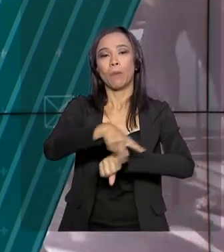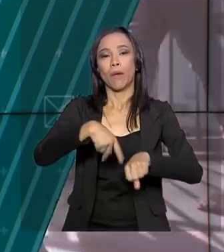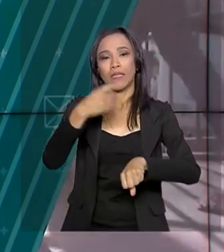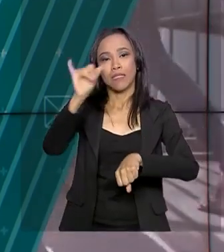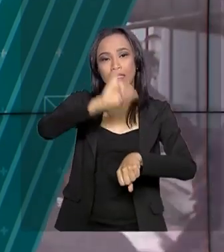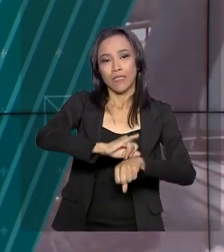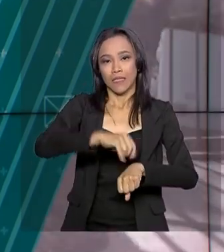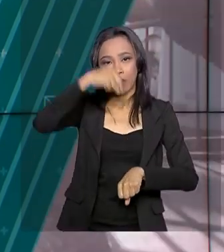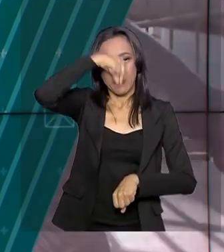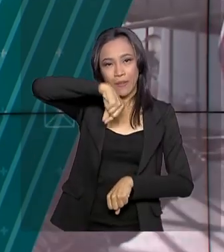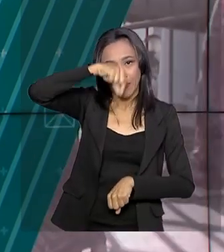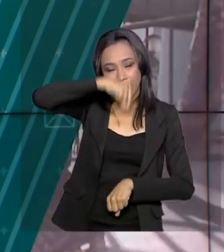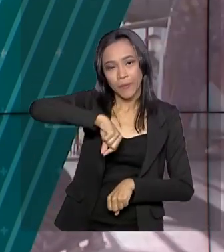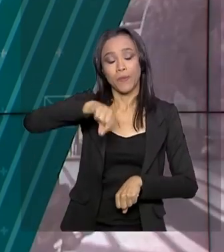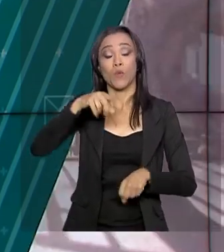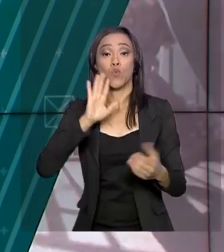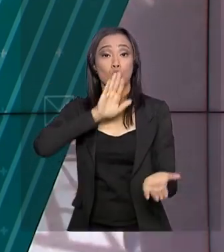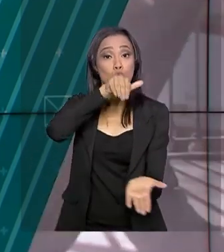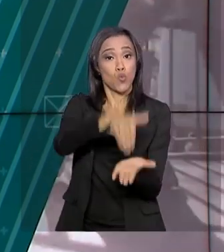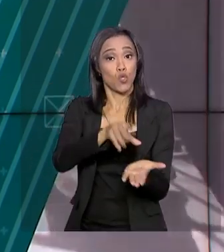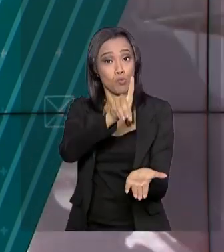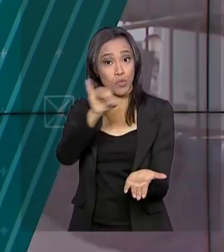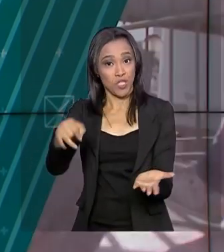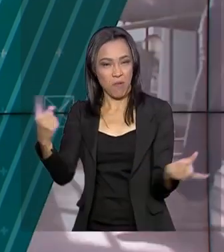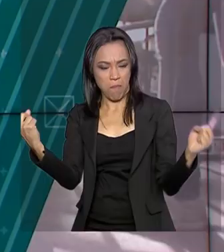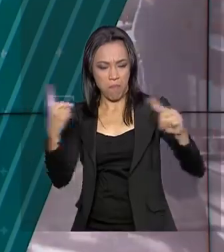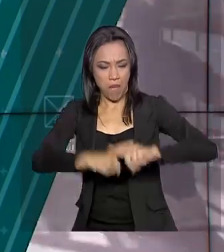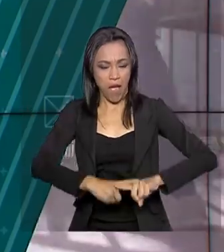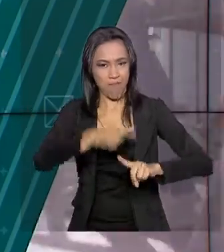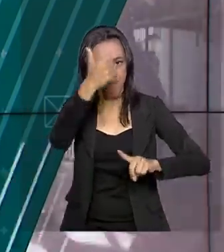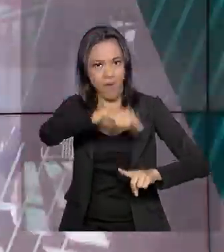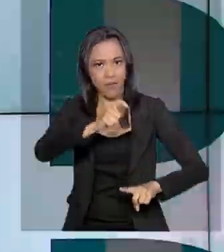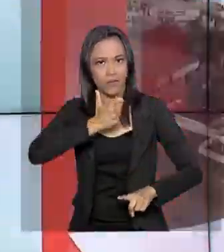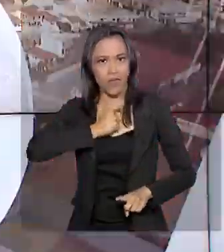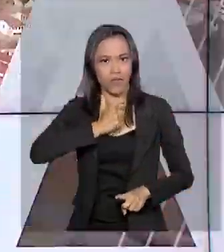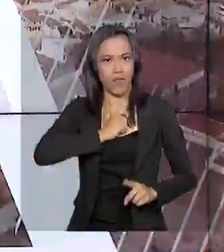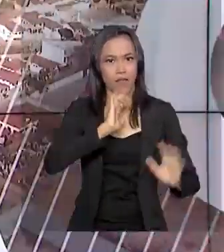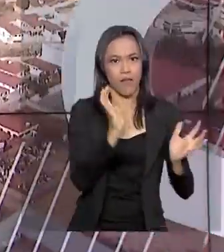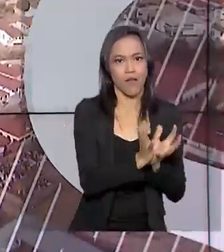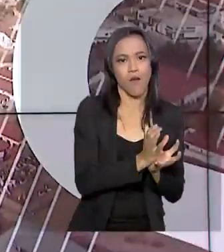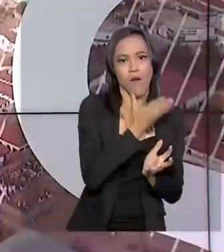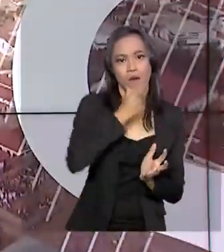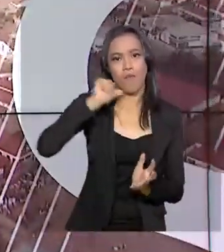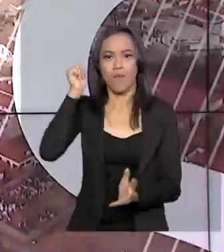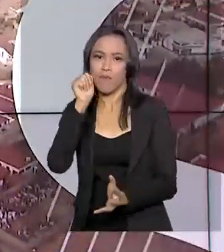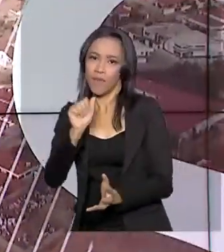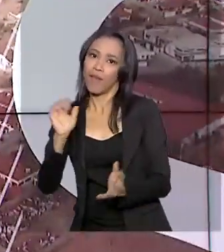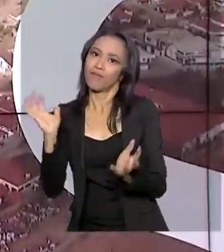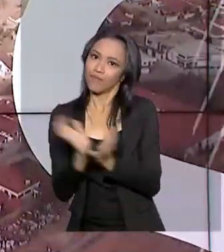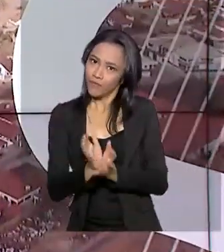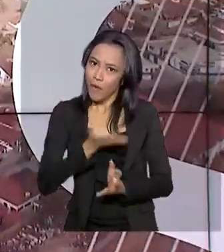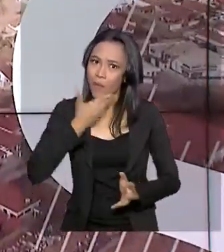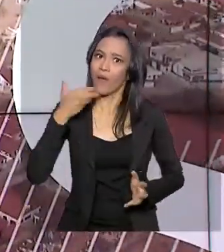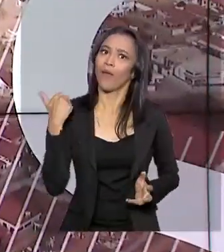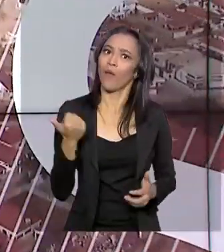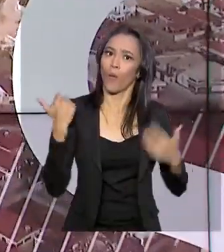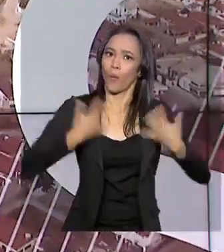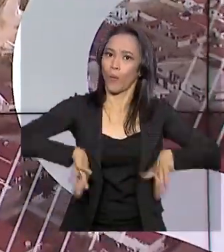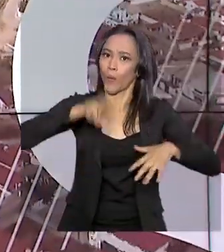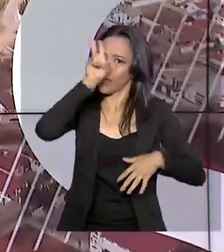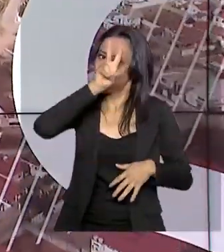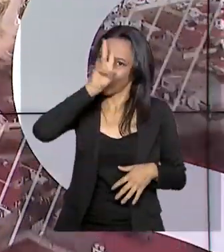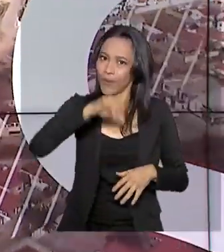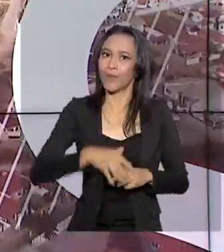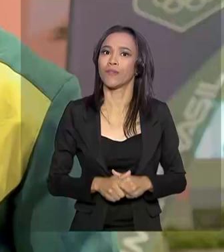chave de ouro. No último dia de disputa, mais medalhas no masculino e no feminino. Foi a melhor campanha da modalidade na história dos